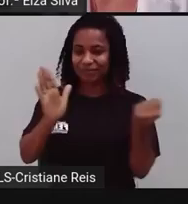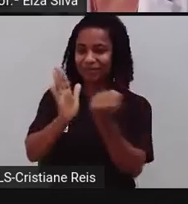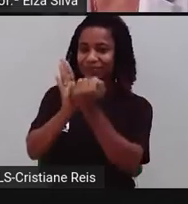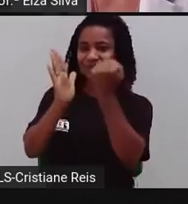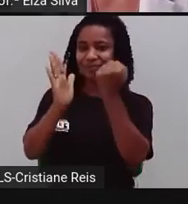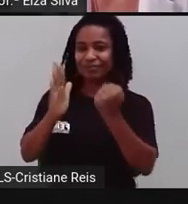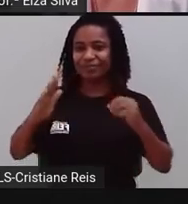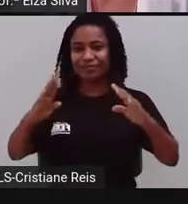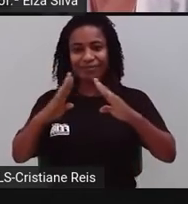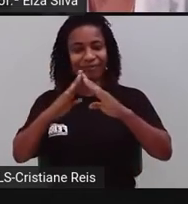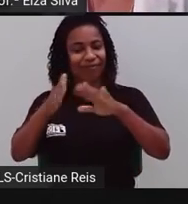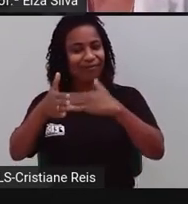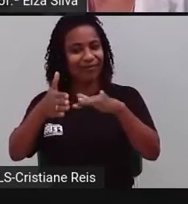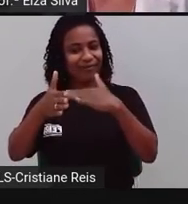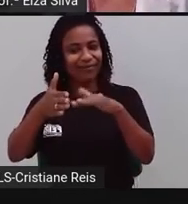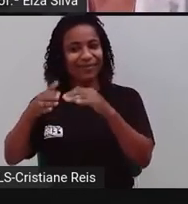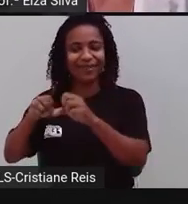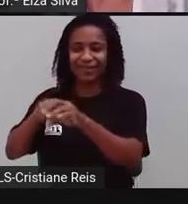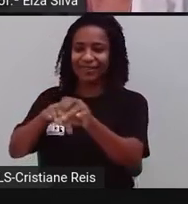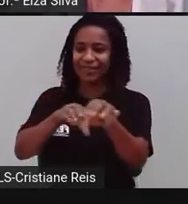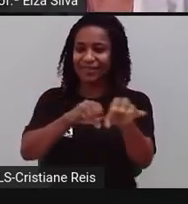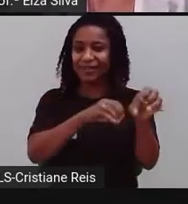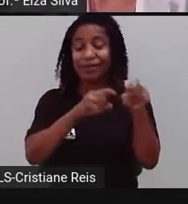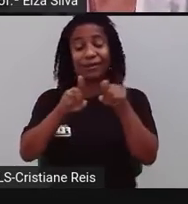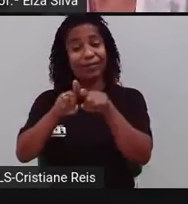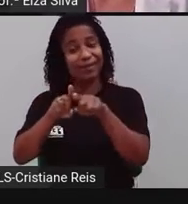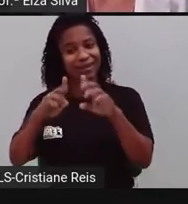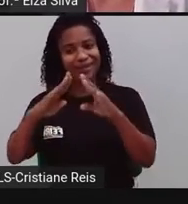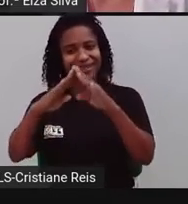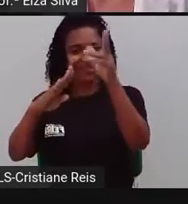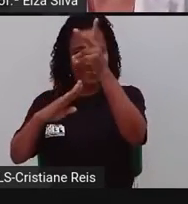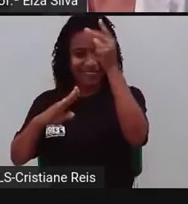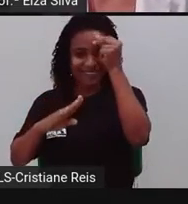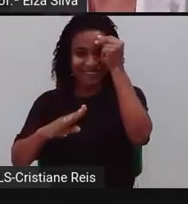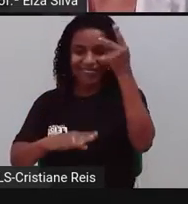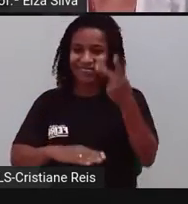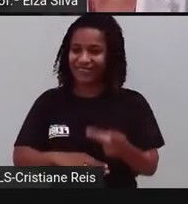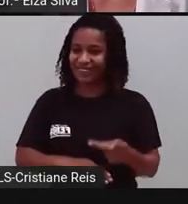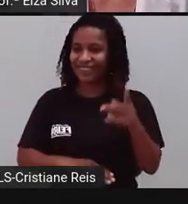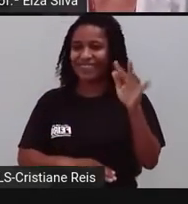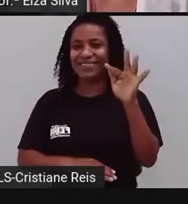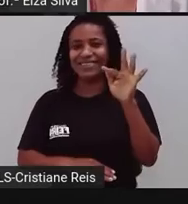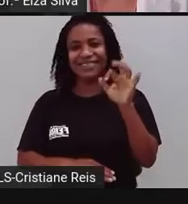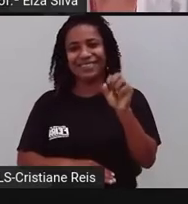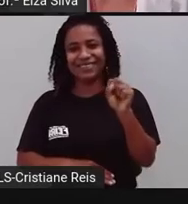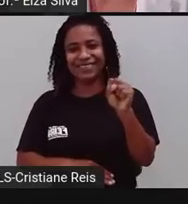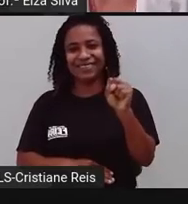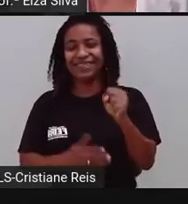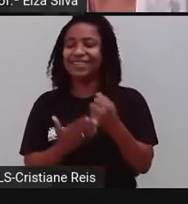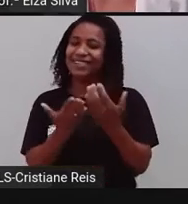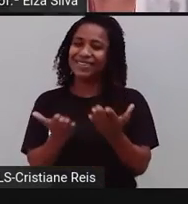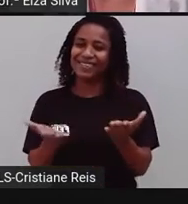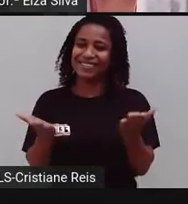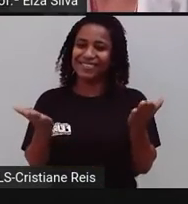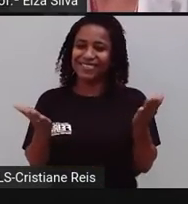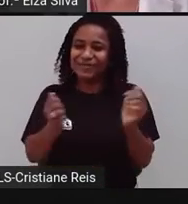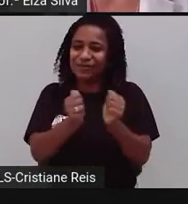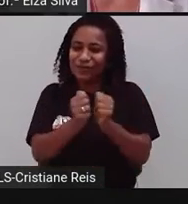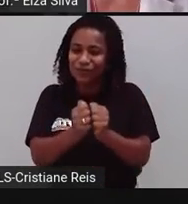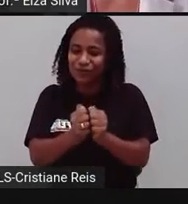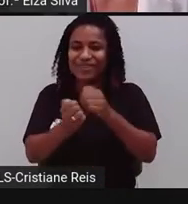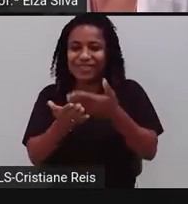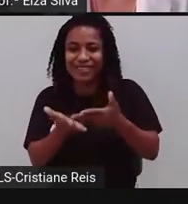logomarcas da Secretaria de Educação e da Prefeitura Municipal de Feira de Santana. E ao nosso lado, a nossa